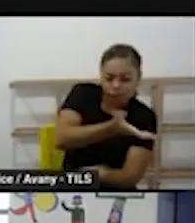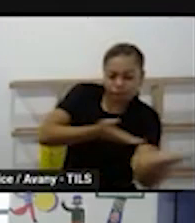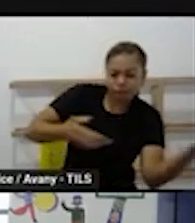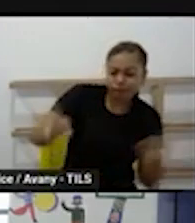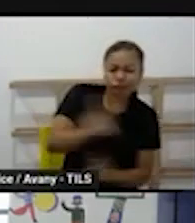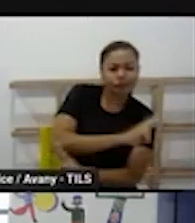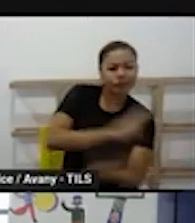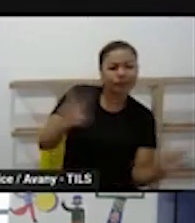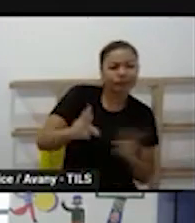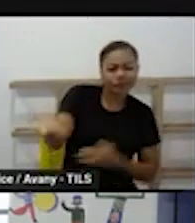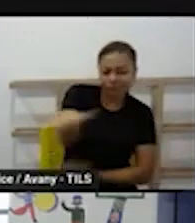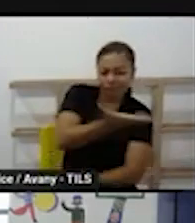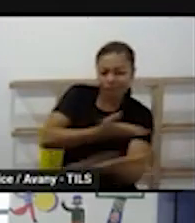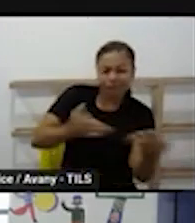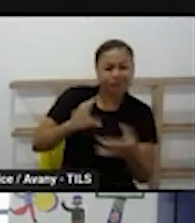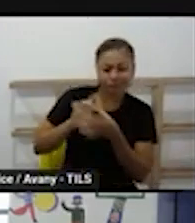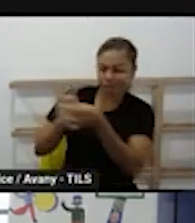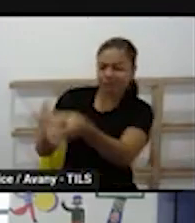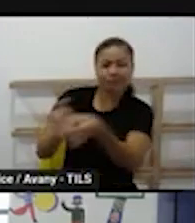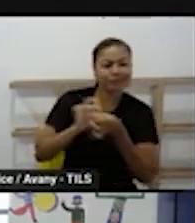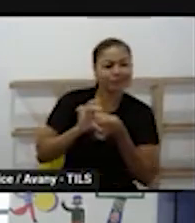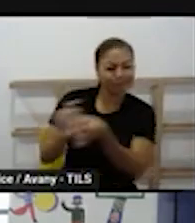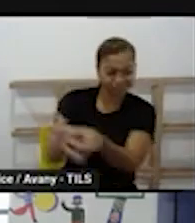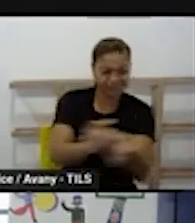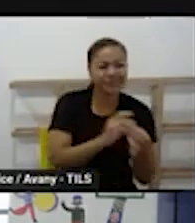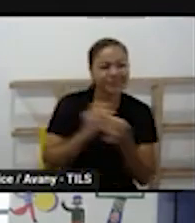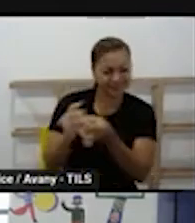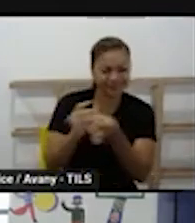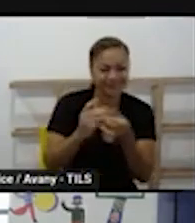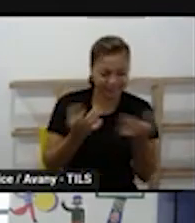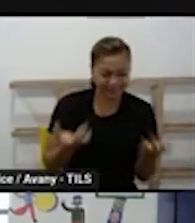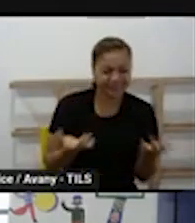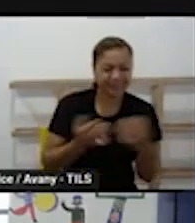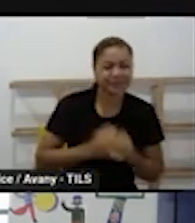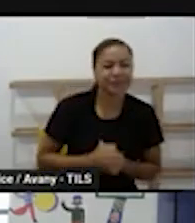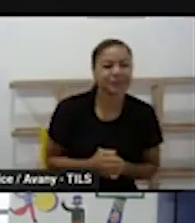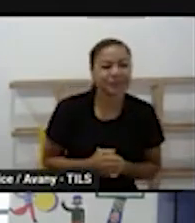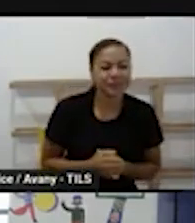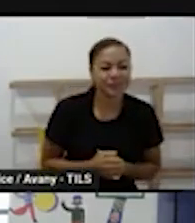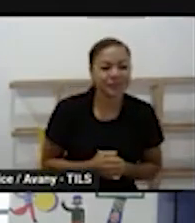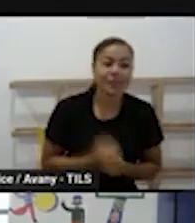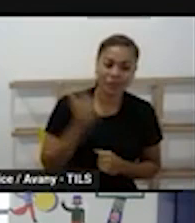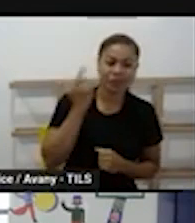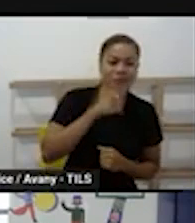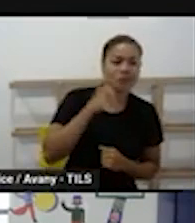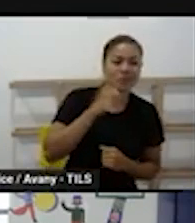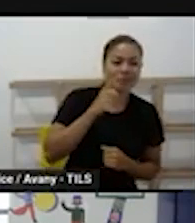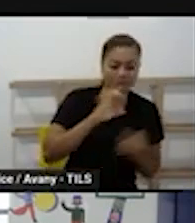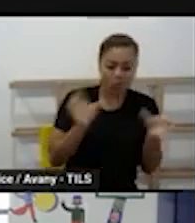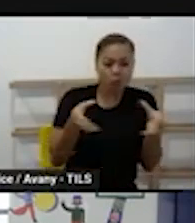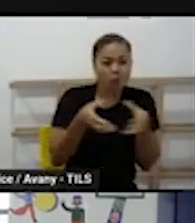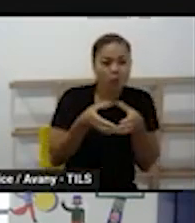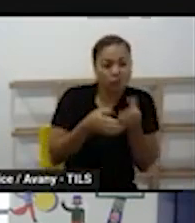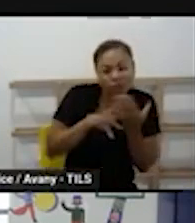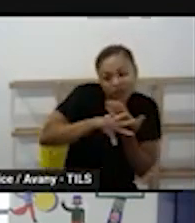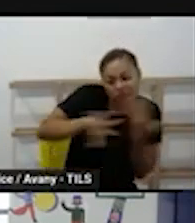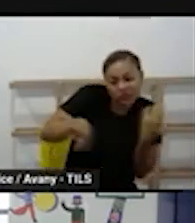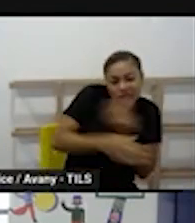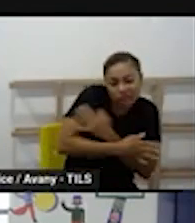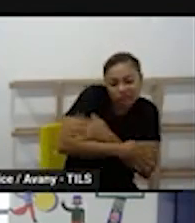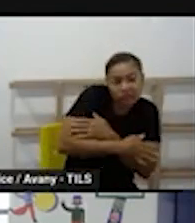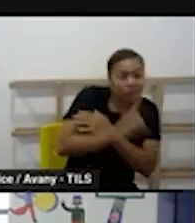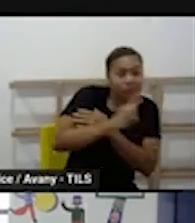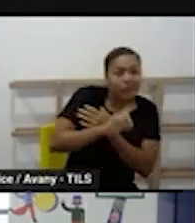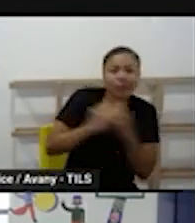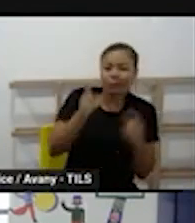criança que está acolhida a criança que tem a previsibilidade ela consegue construir vínculos com o professor né e